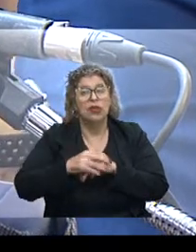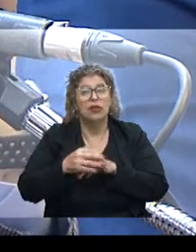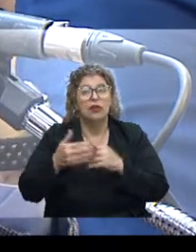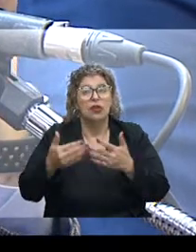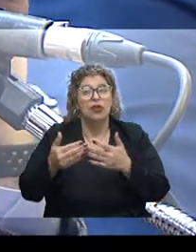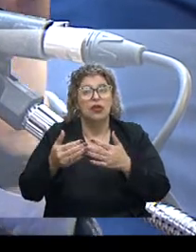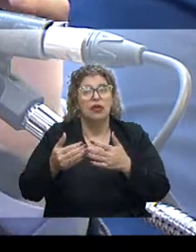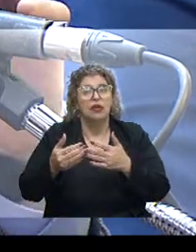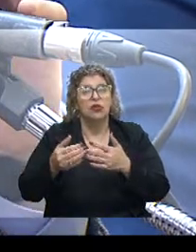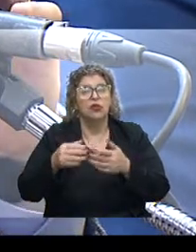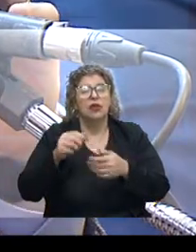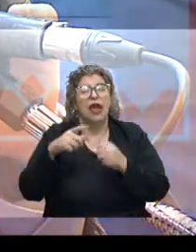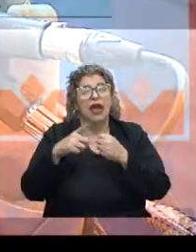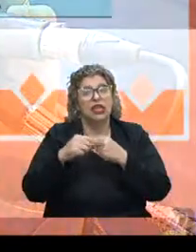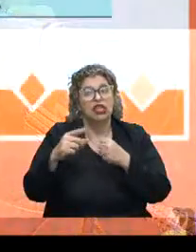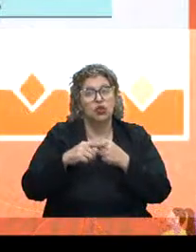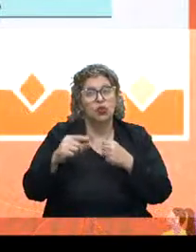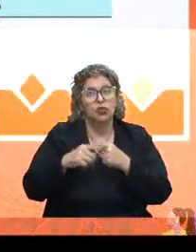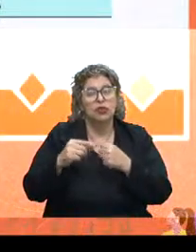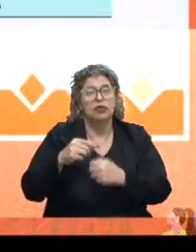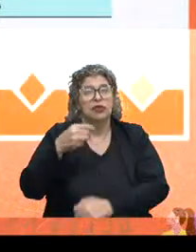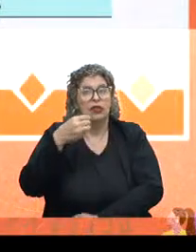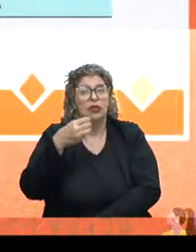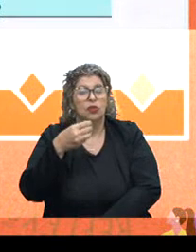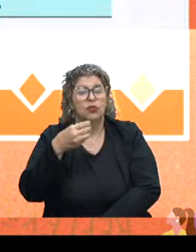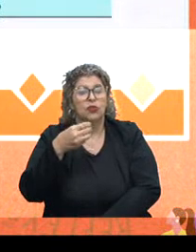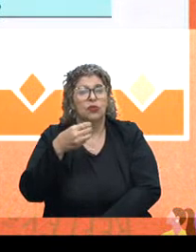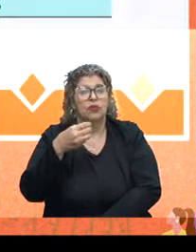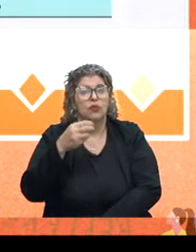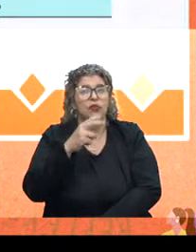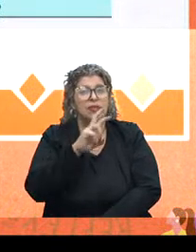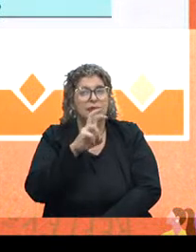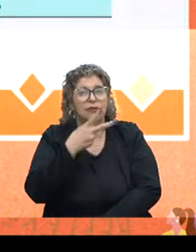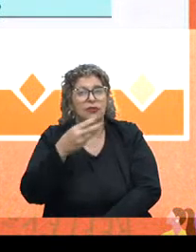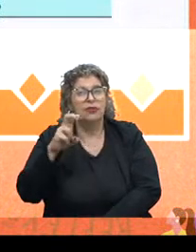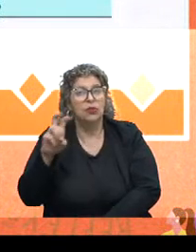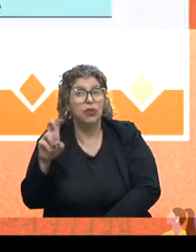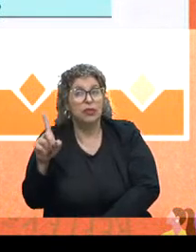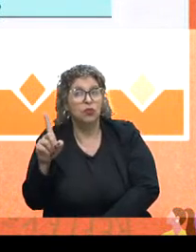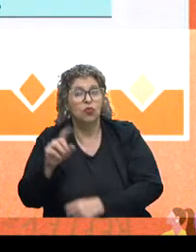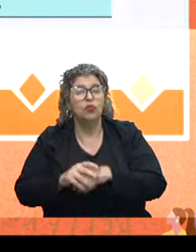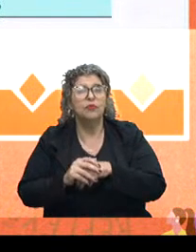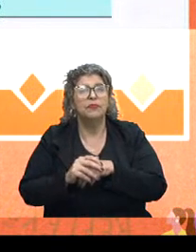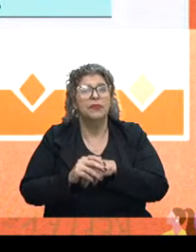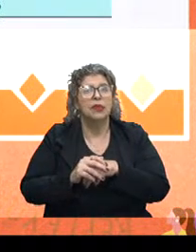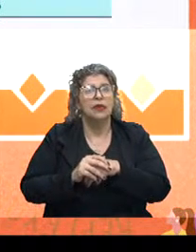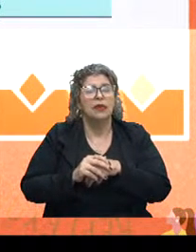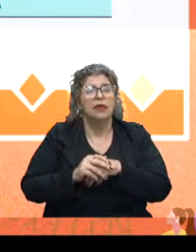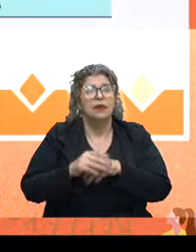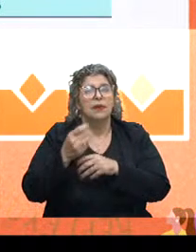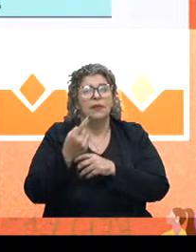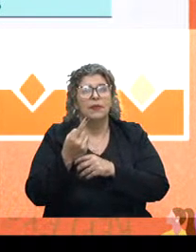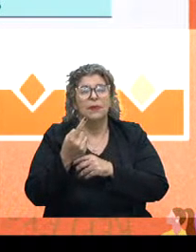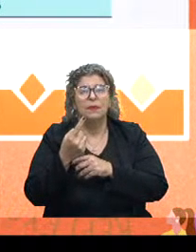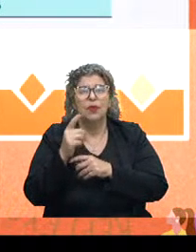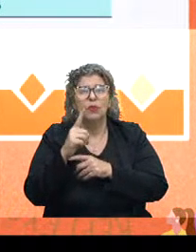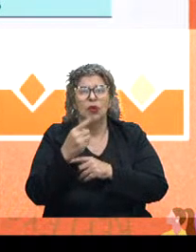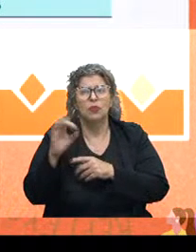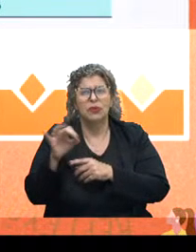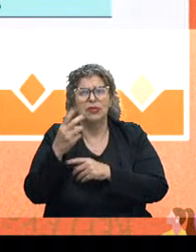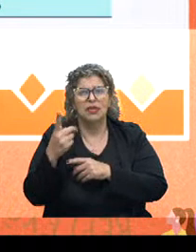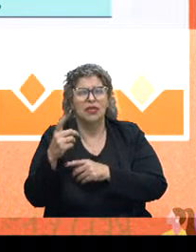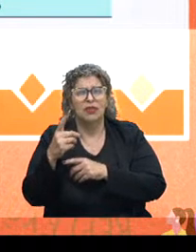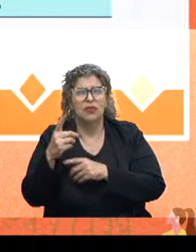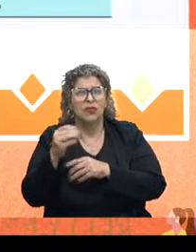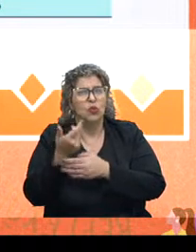Estadual do Rio Grande do Sul, no artigo 201, parágrafo 3º, determina que o Estado tem que gastar 0,5% da receita corrente líquida própria do